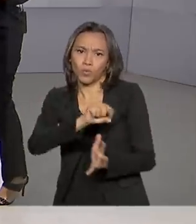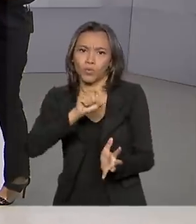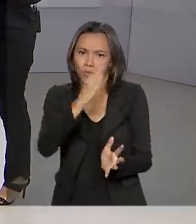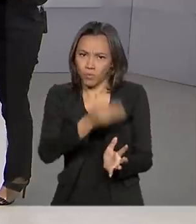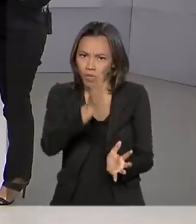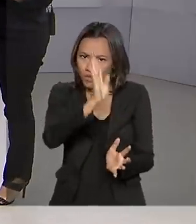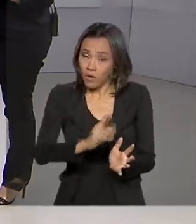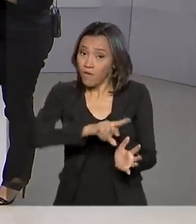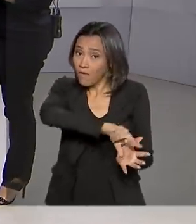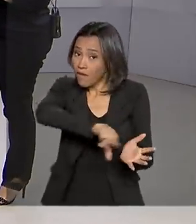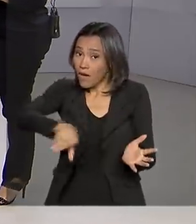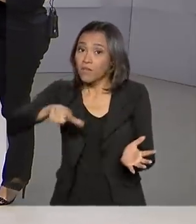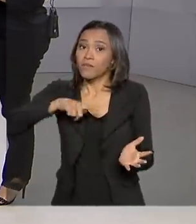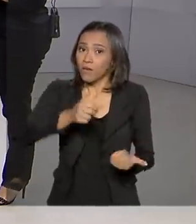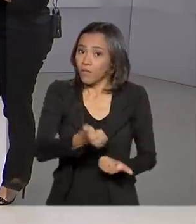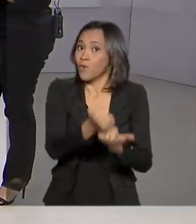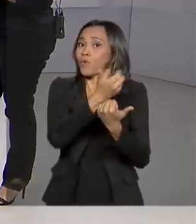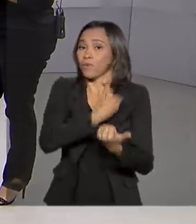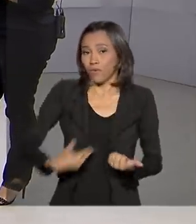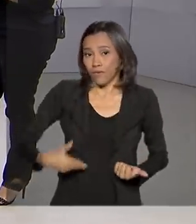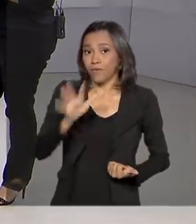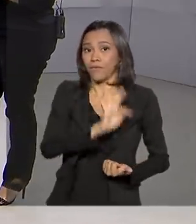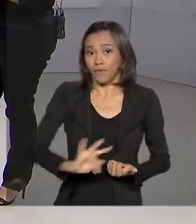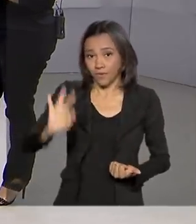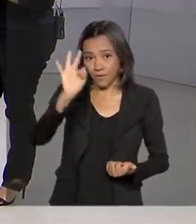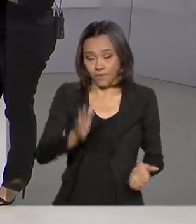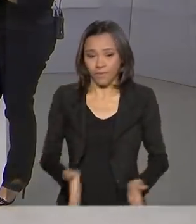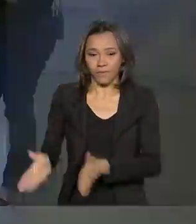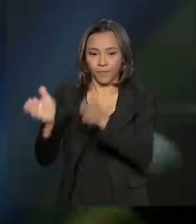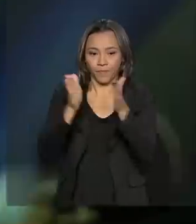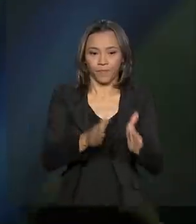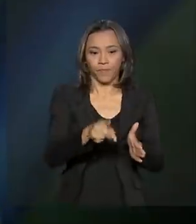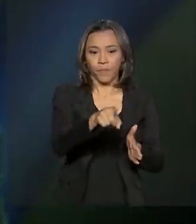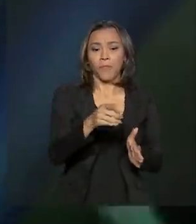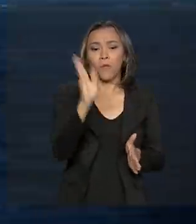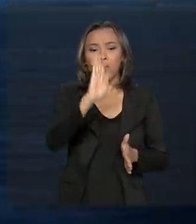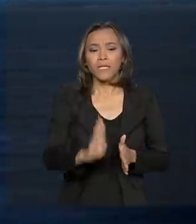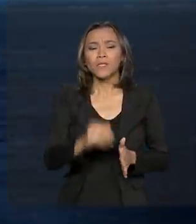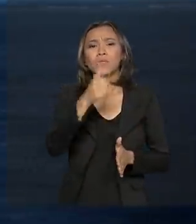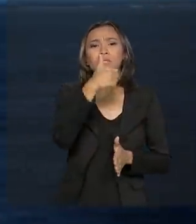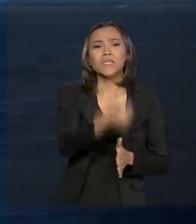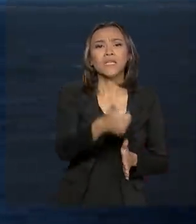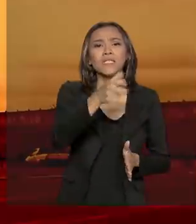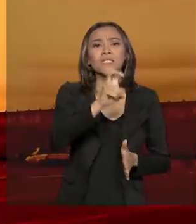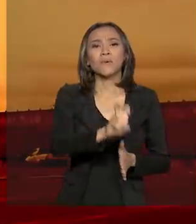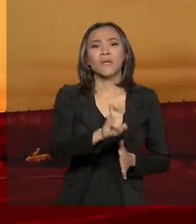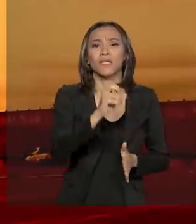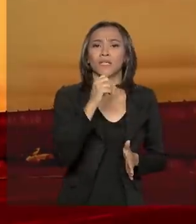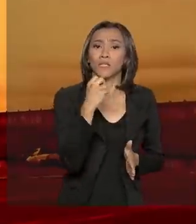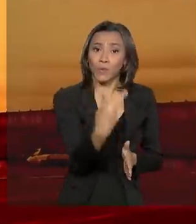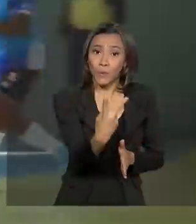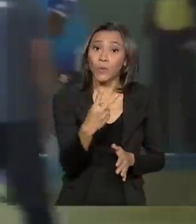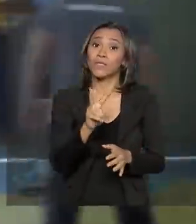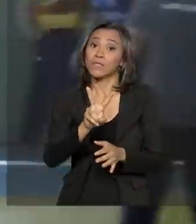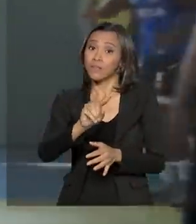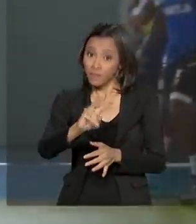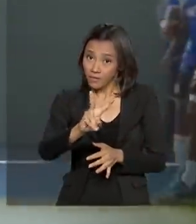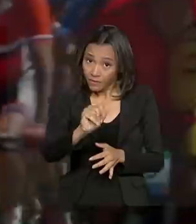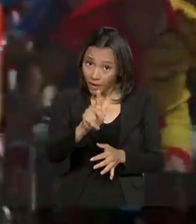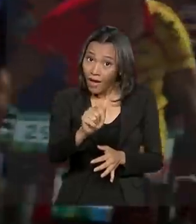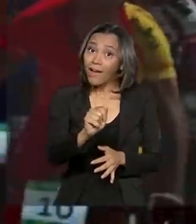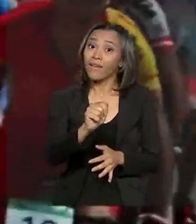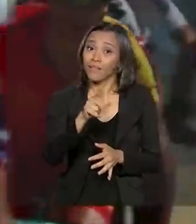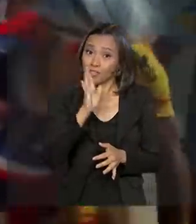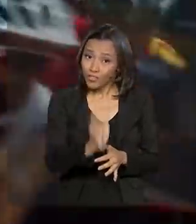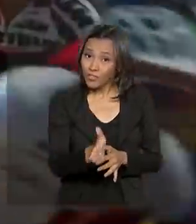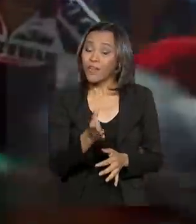governo federal. O Brasil já garantiu 152 vagas para os Jogos Olímpicos de Tóquio.